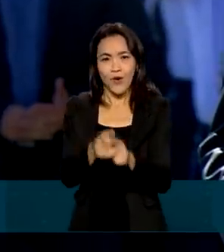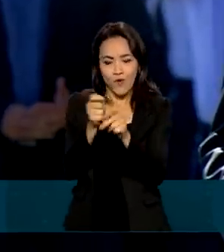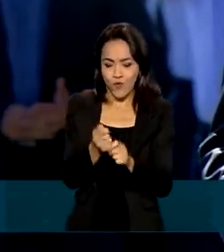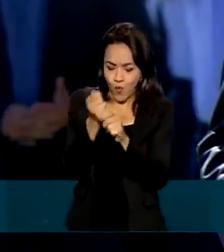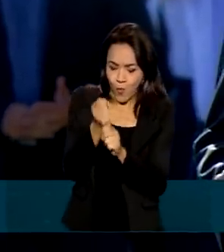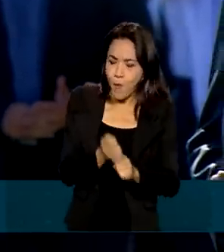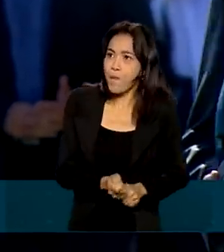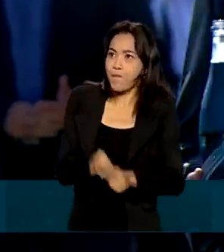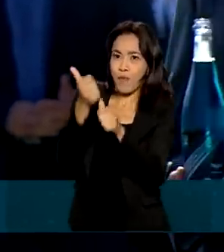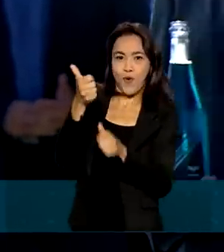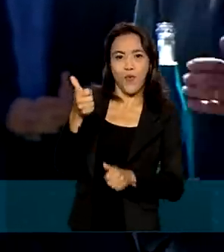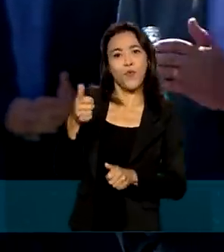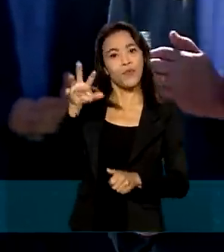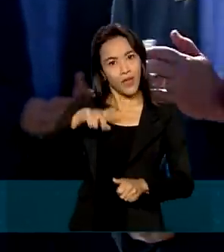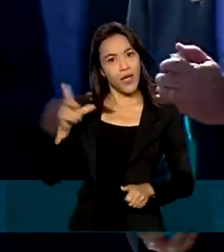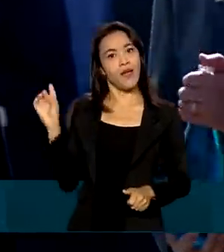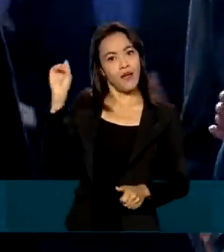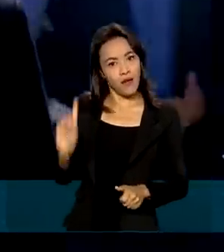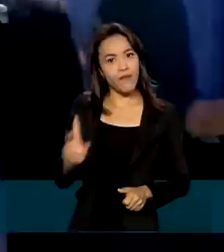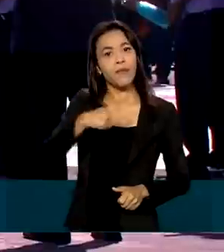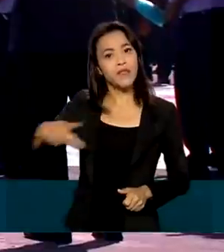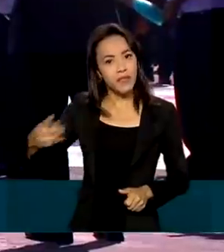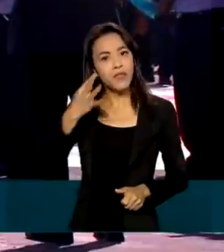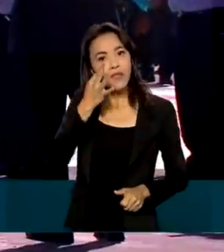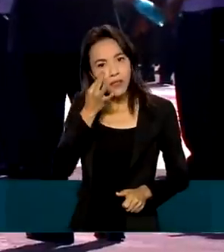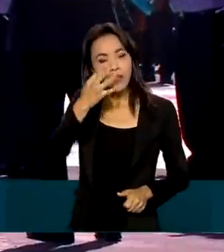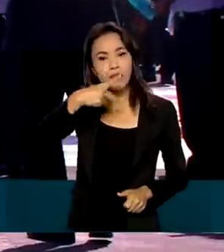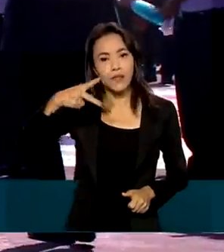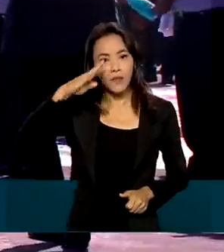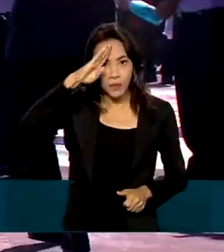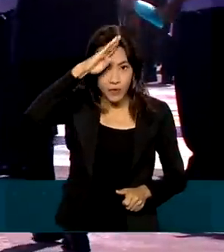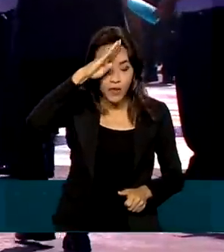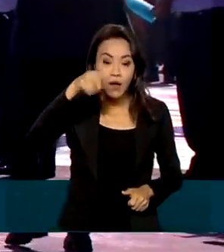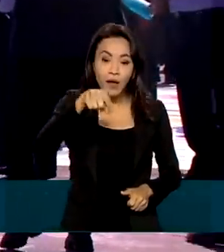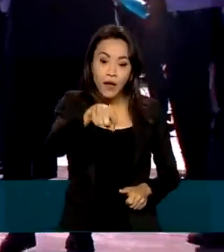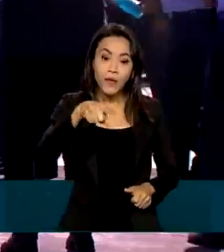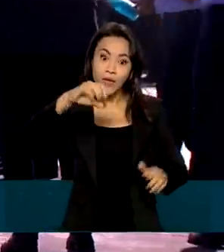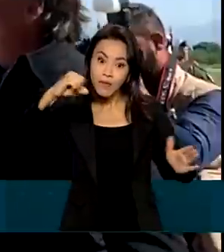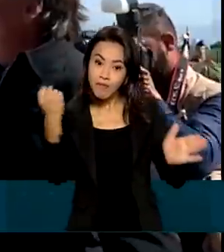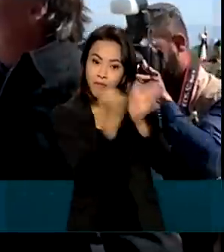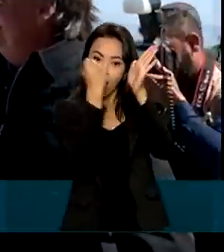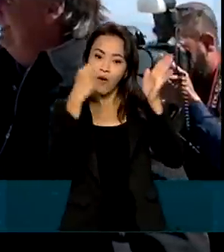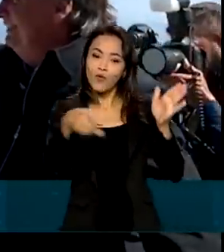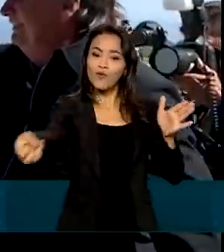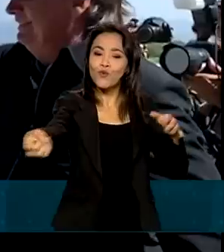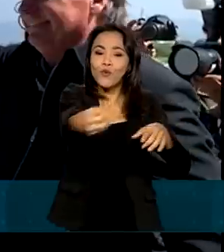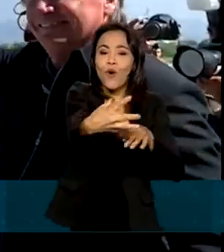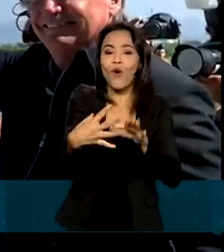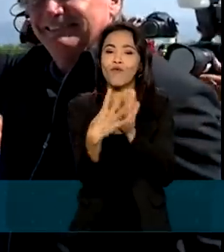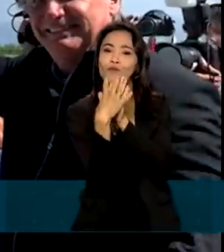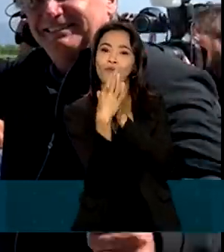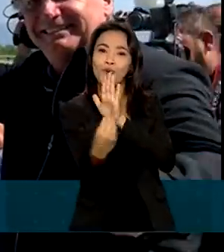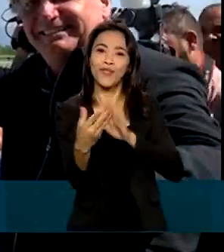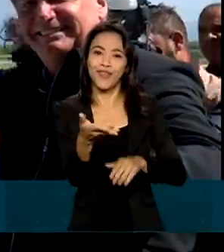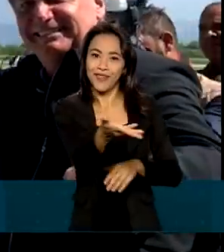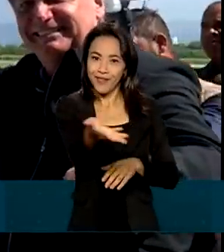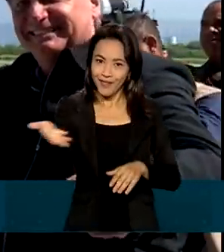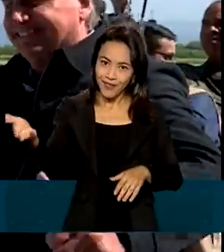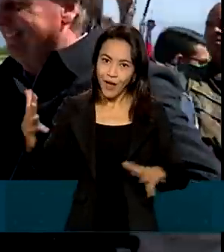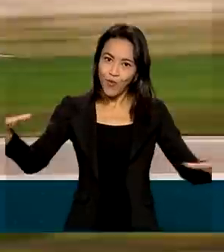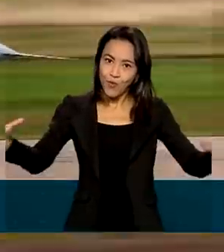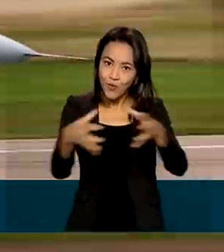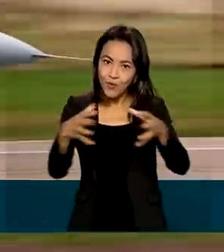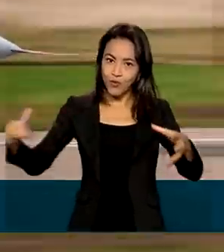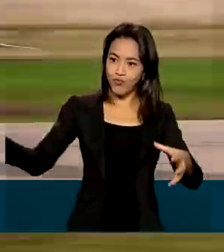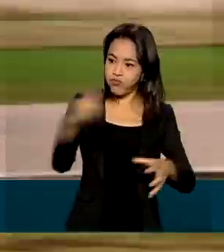contou com a participação do presidente Bolsonaro e marcou a integração dos novos modelos ao grupo de aviação de caça.